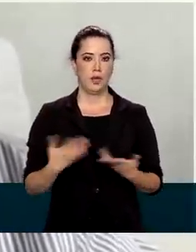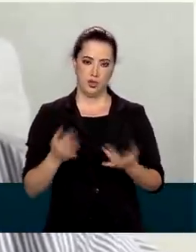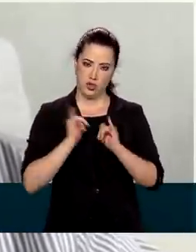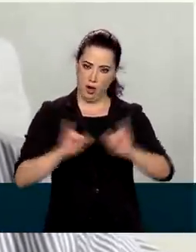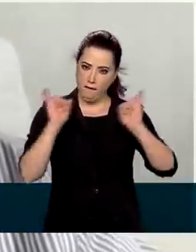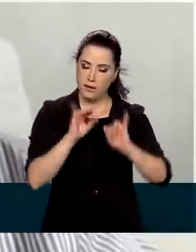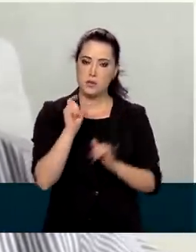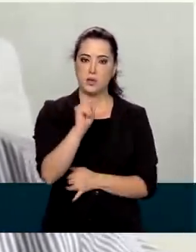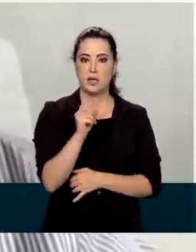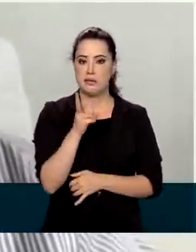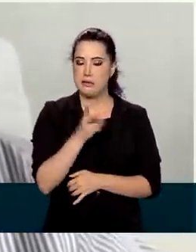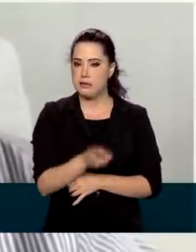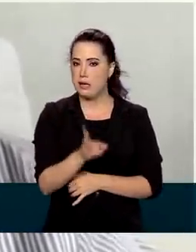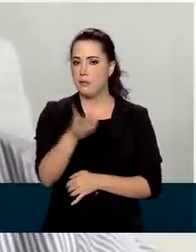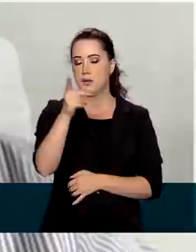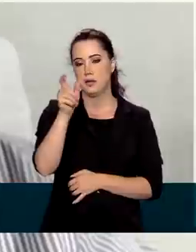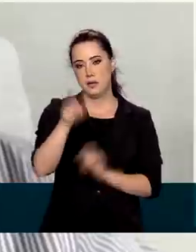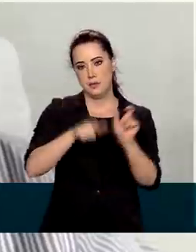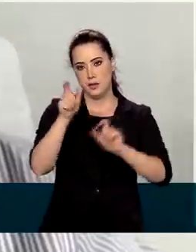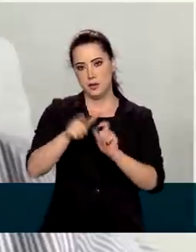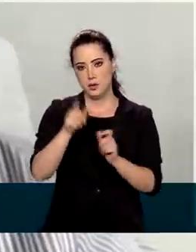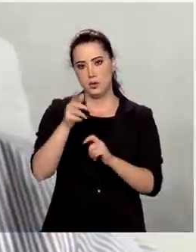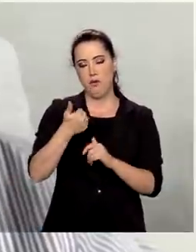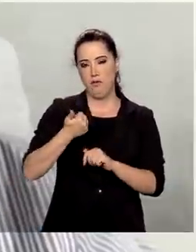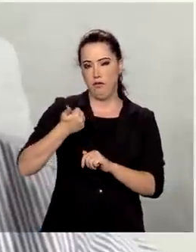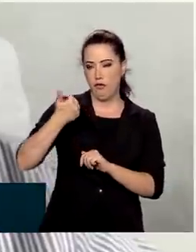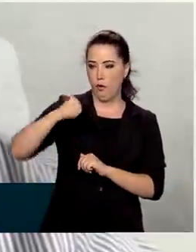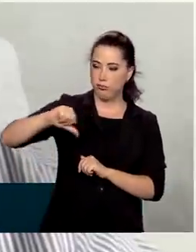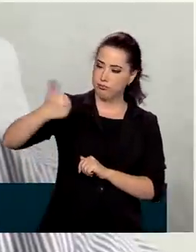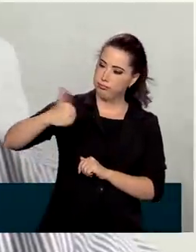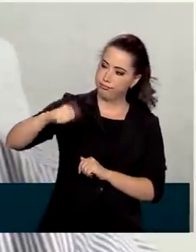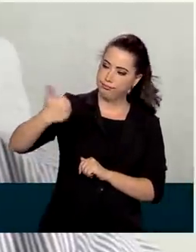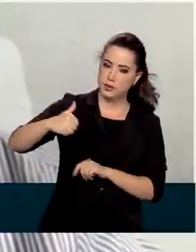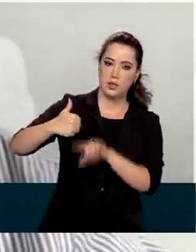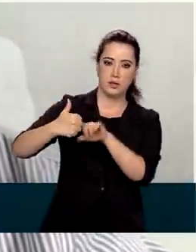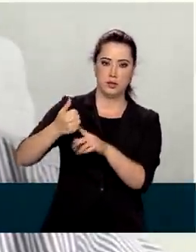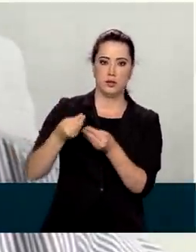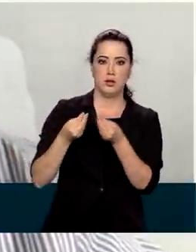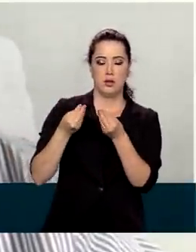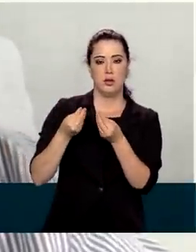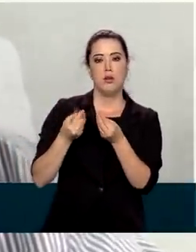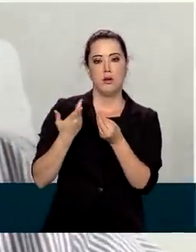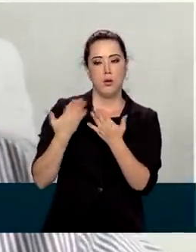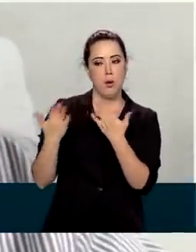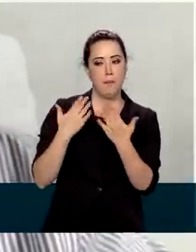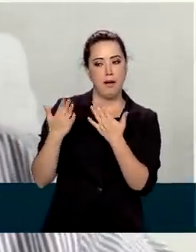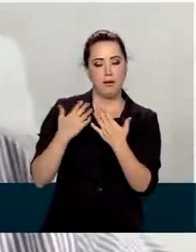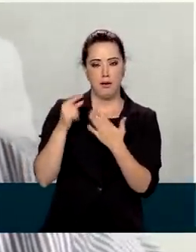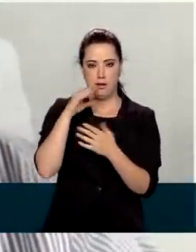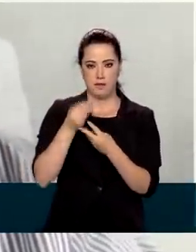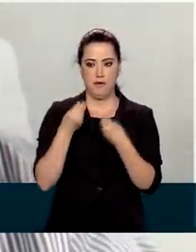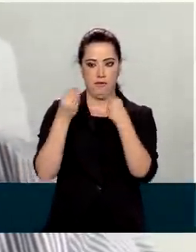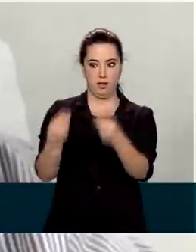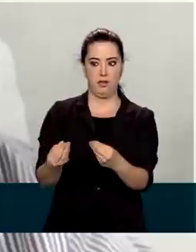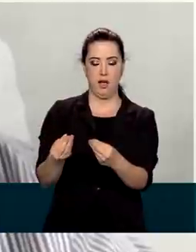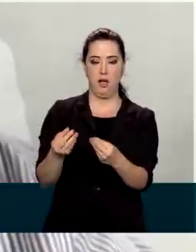for avaliar um produto, alguma coisa para dar para uma criança, que seja ou não